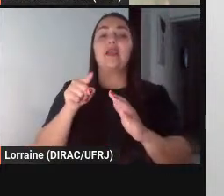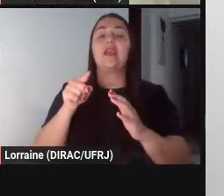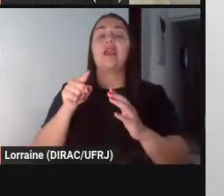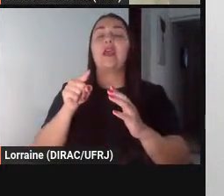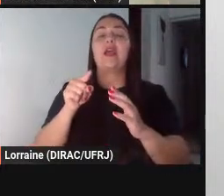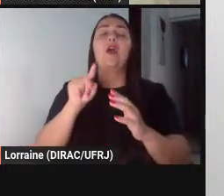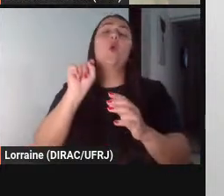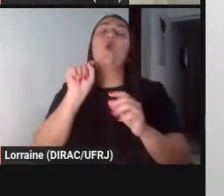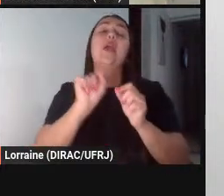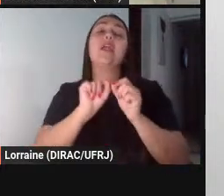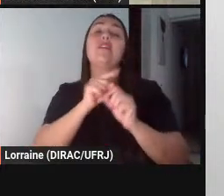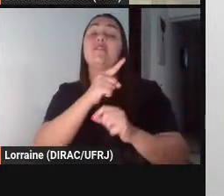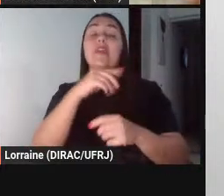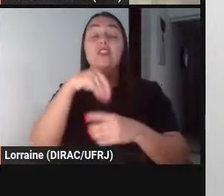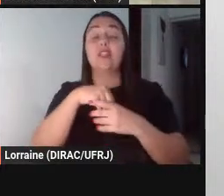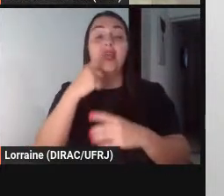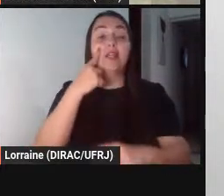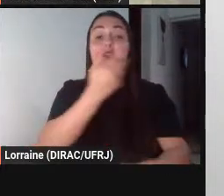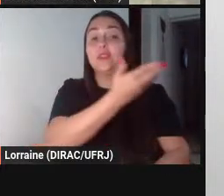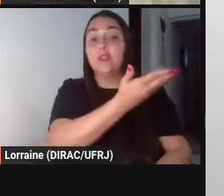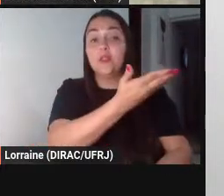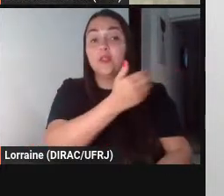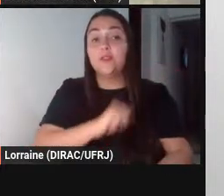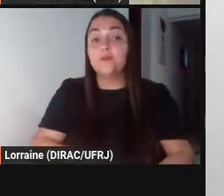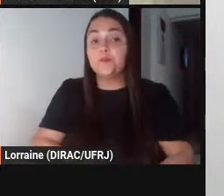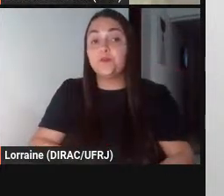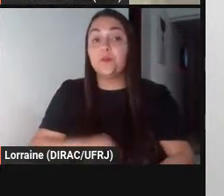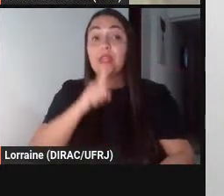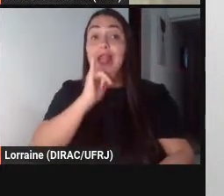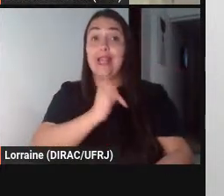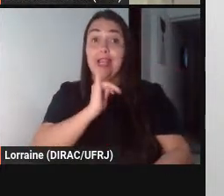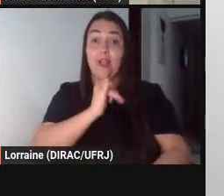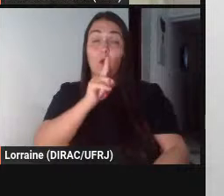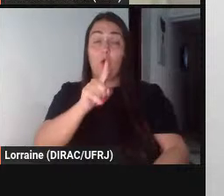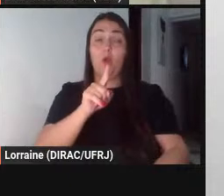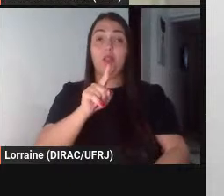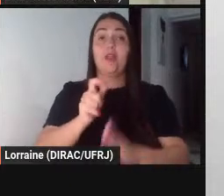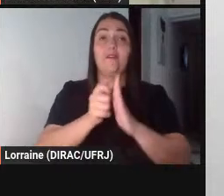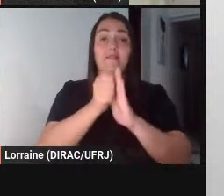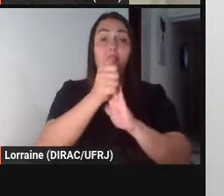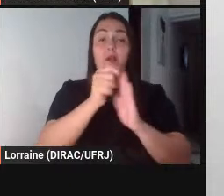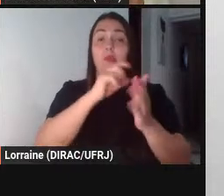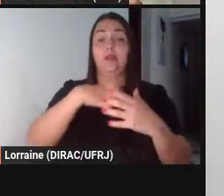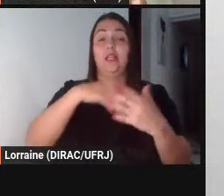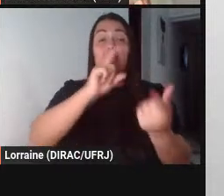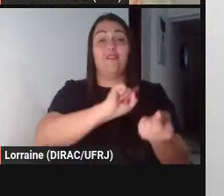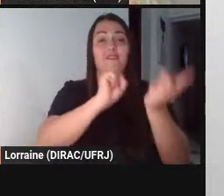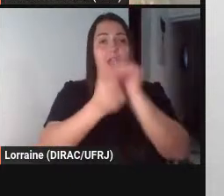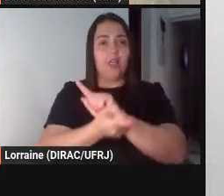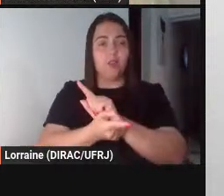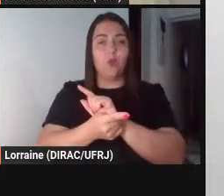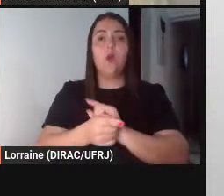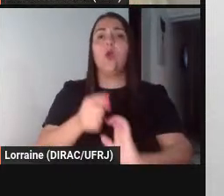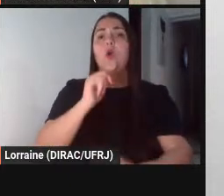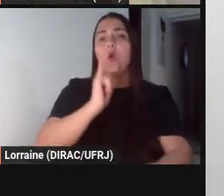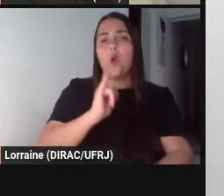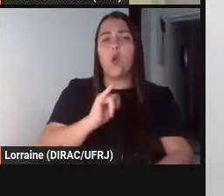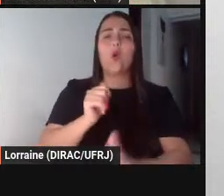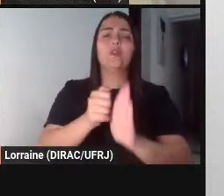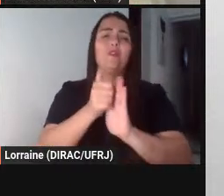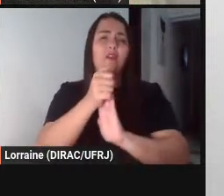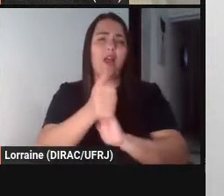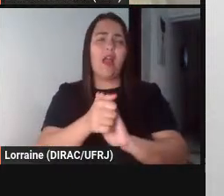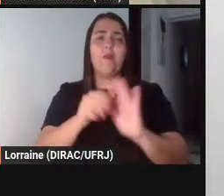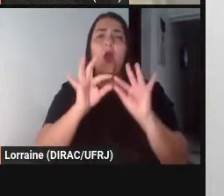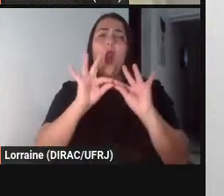nessa nessa edição ele conta fábulas inverso né ele detalha são fábulas longas